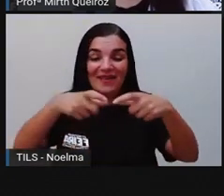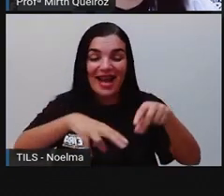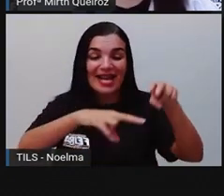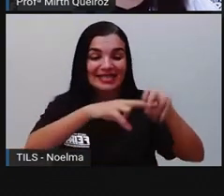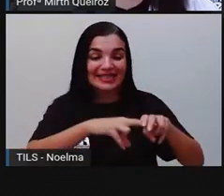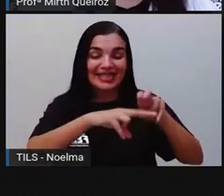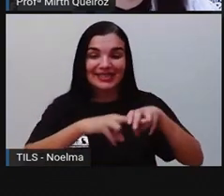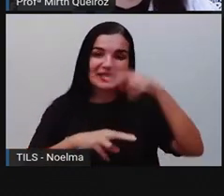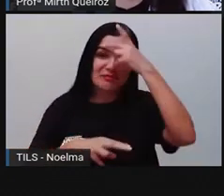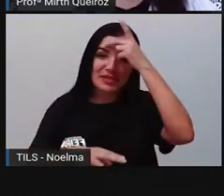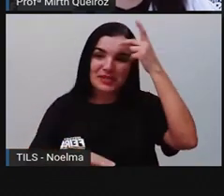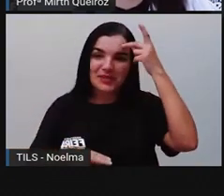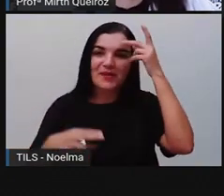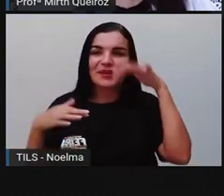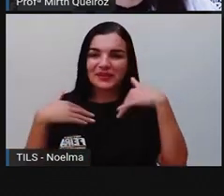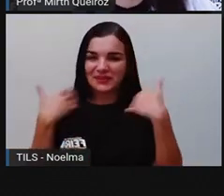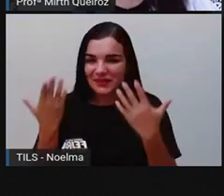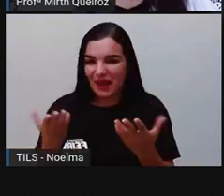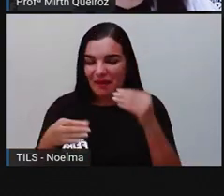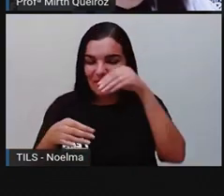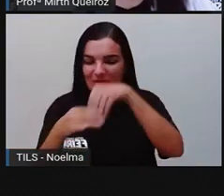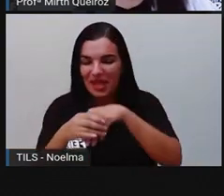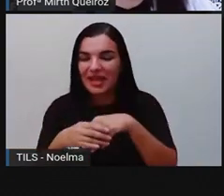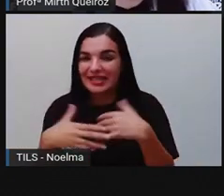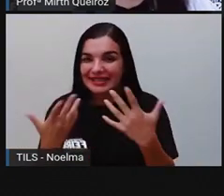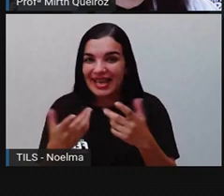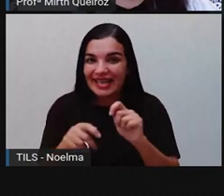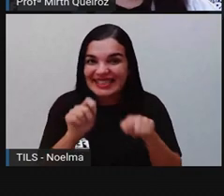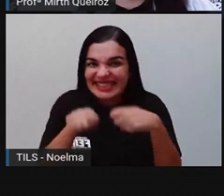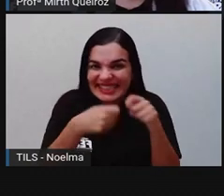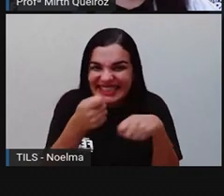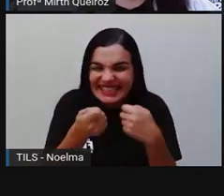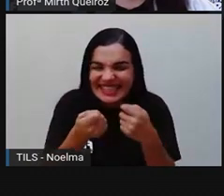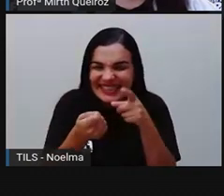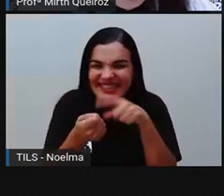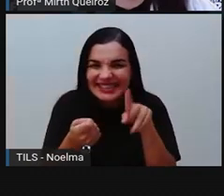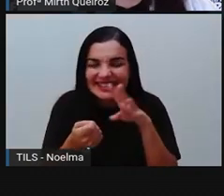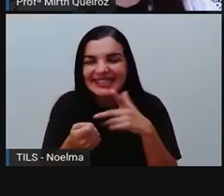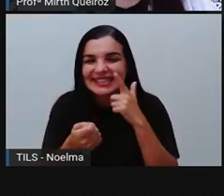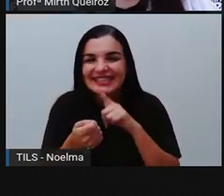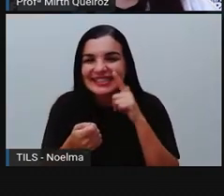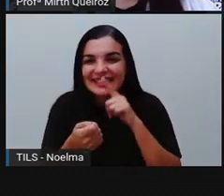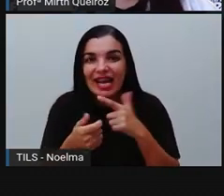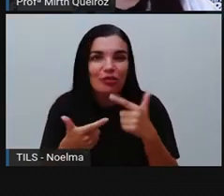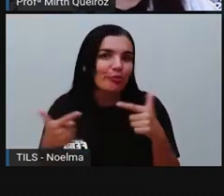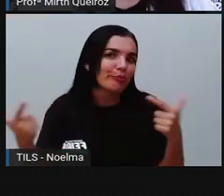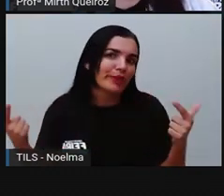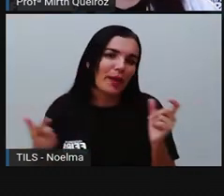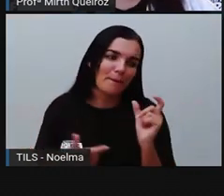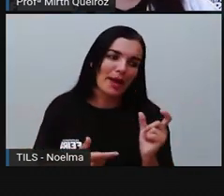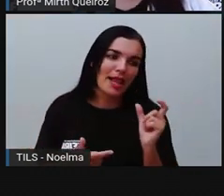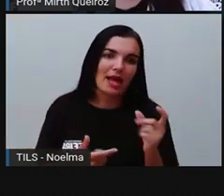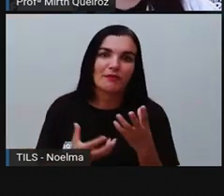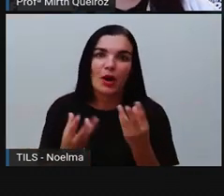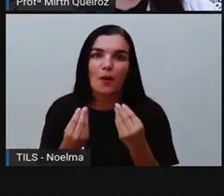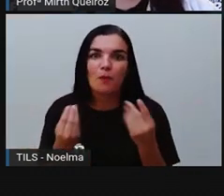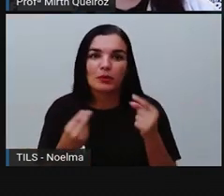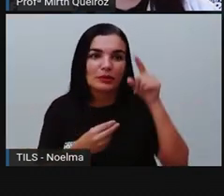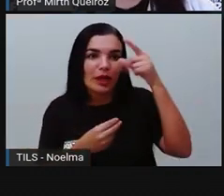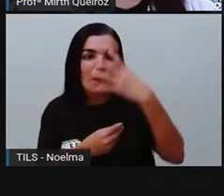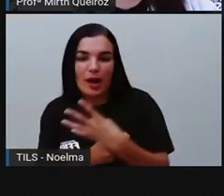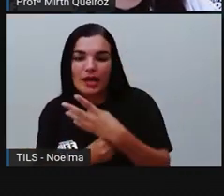se sentam dentro de um ônibus. É uma charadinha. E aí, vocês caíram nessa charada? Não existe, obviamente, palavras que